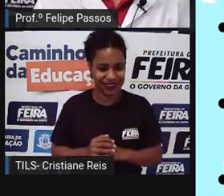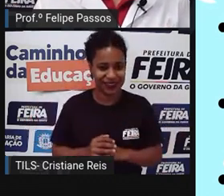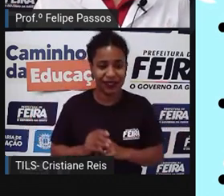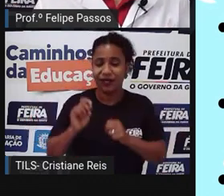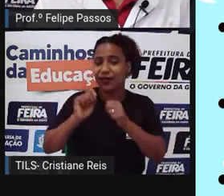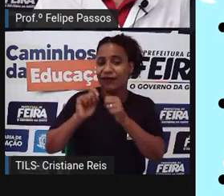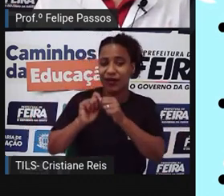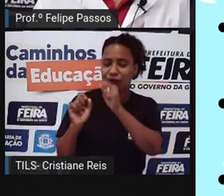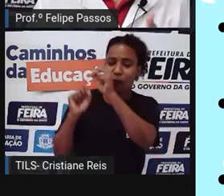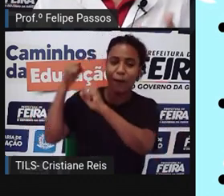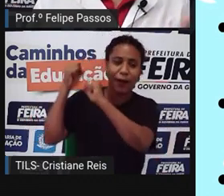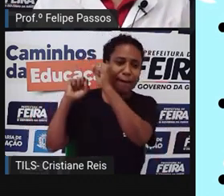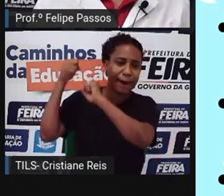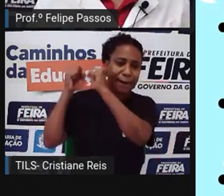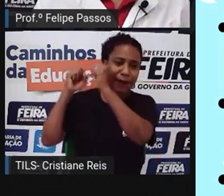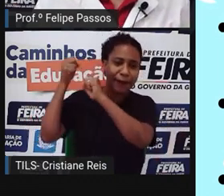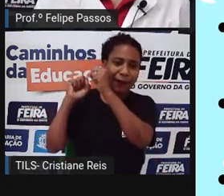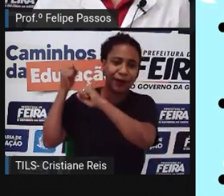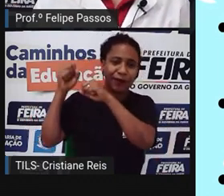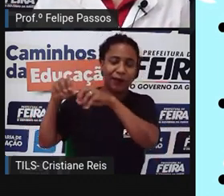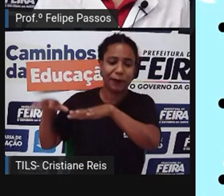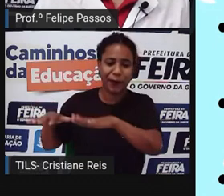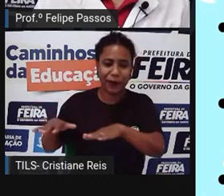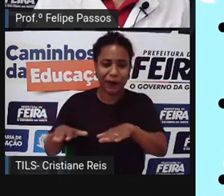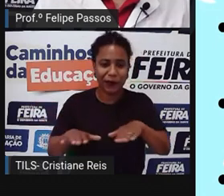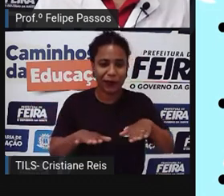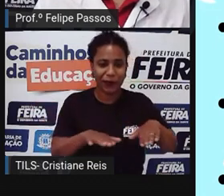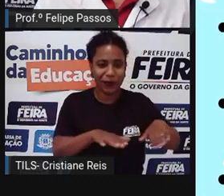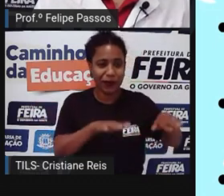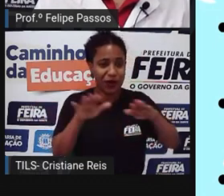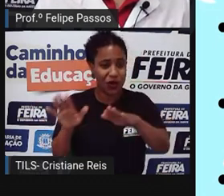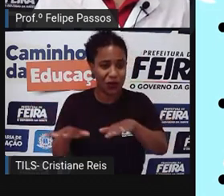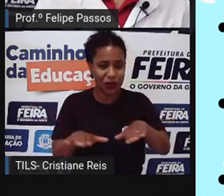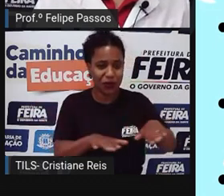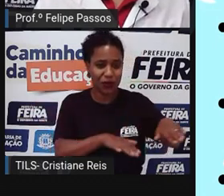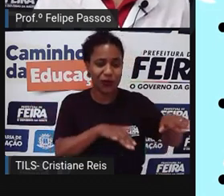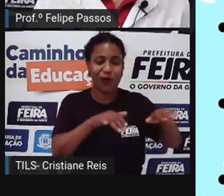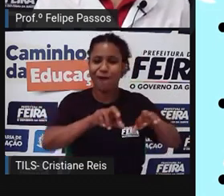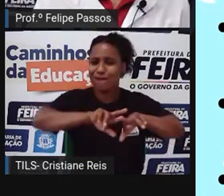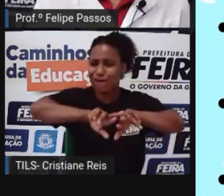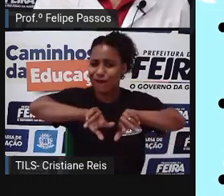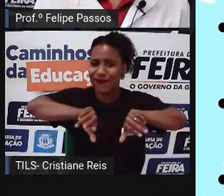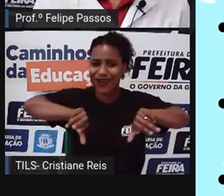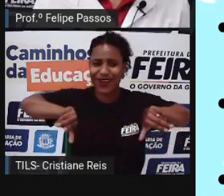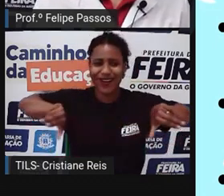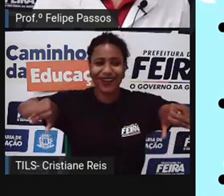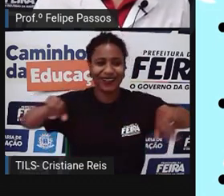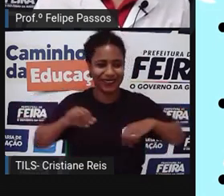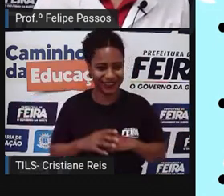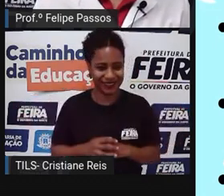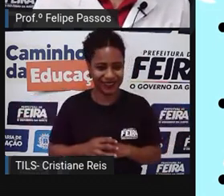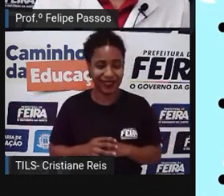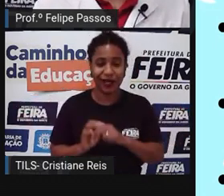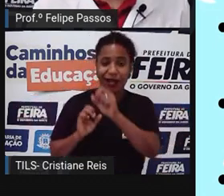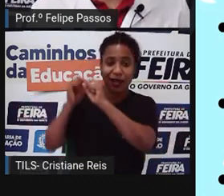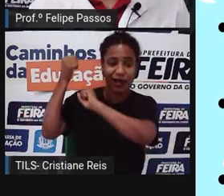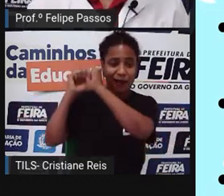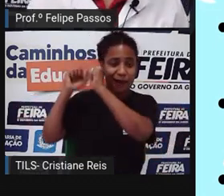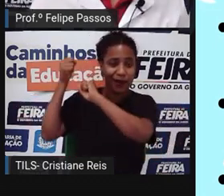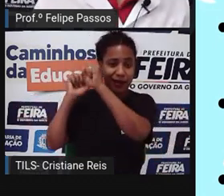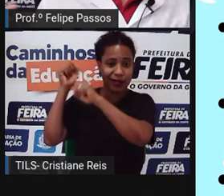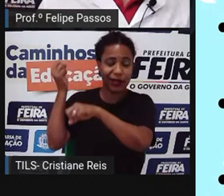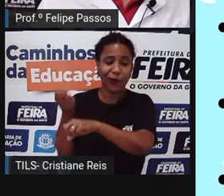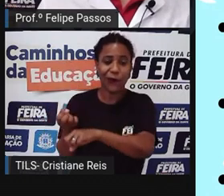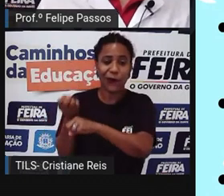ferramentas, produtos. A máquina a vapor melhora a produção,